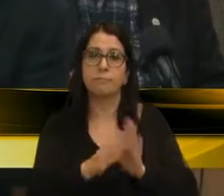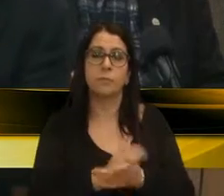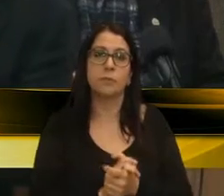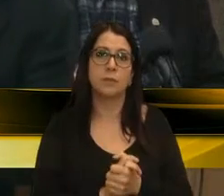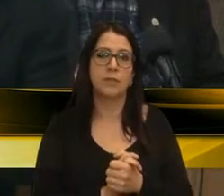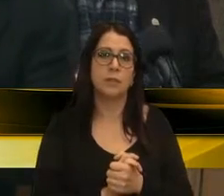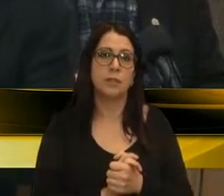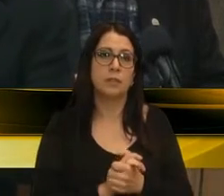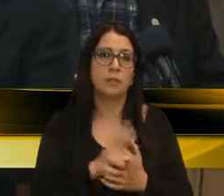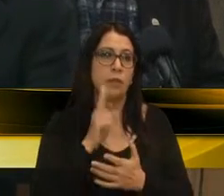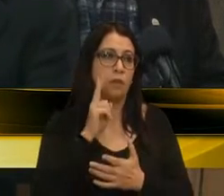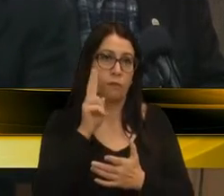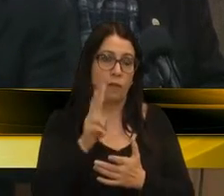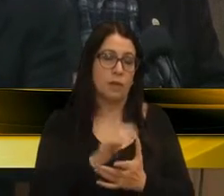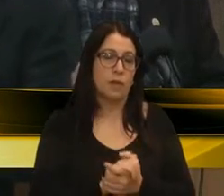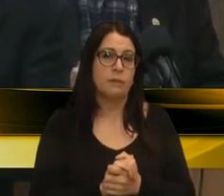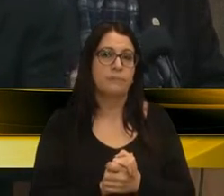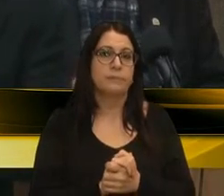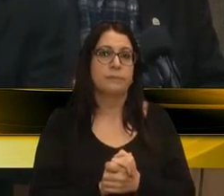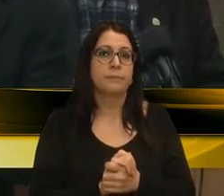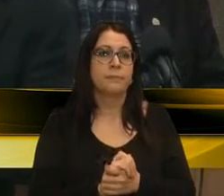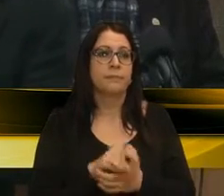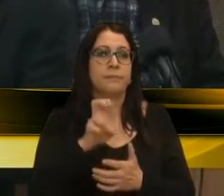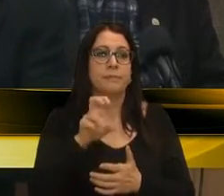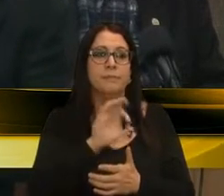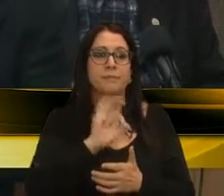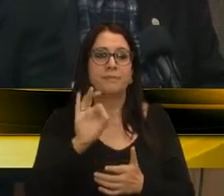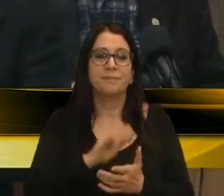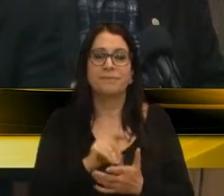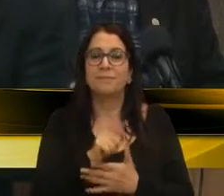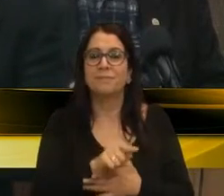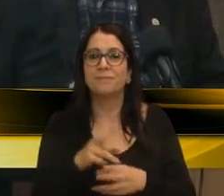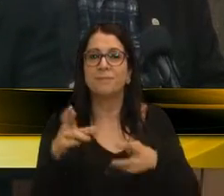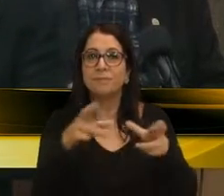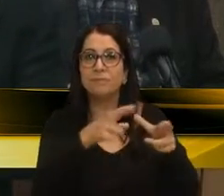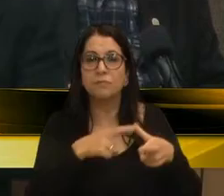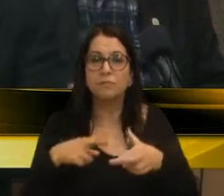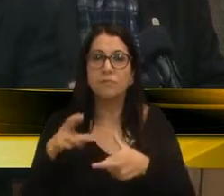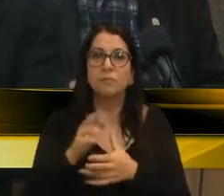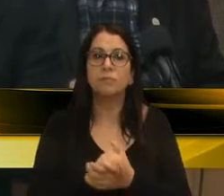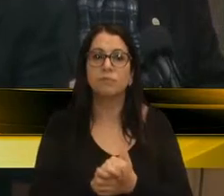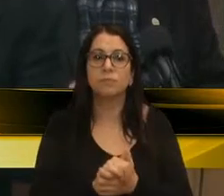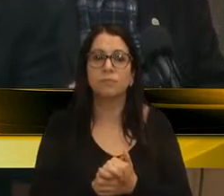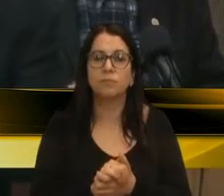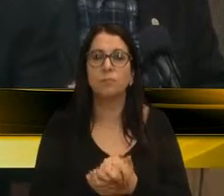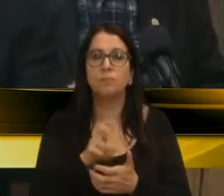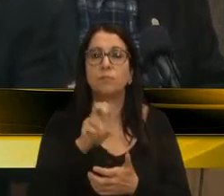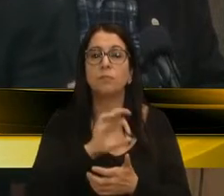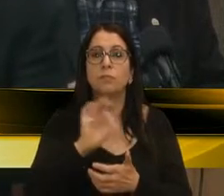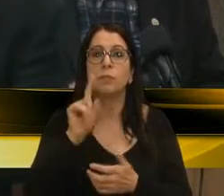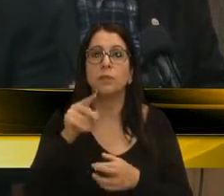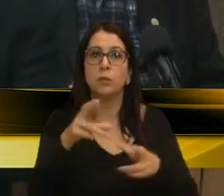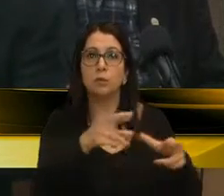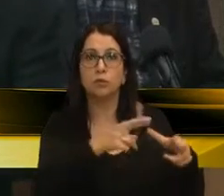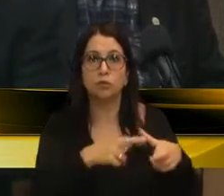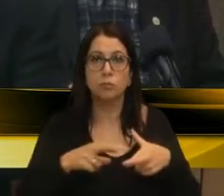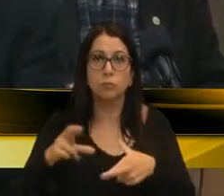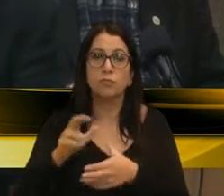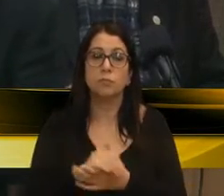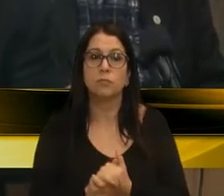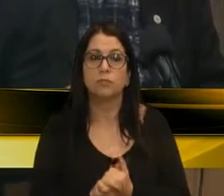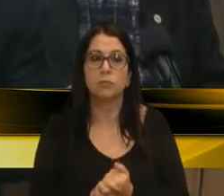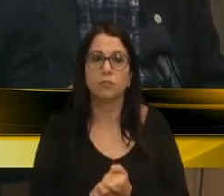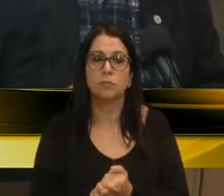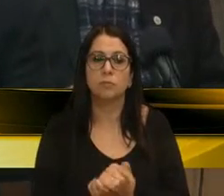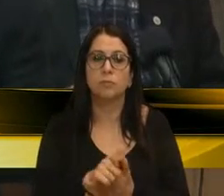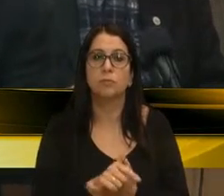Se a gente for ver, 50% dá para dizer que é da nossa região? 50% não é da nossa região que estão aqui na universidade. estão